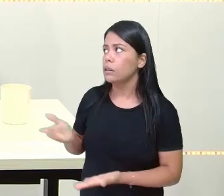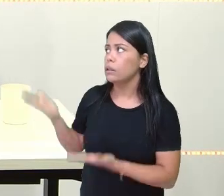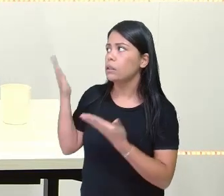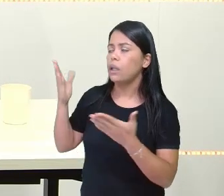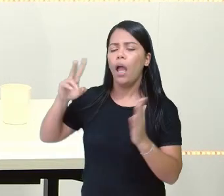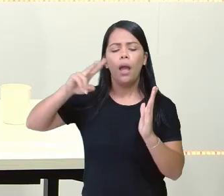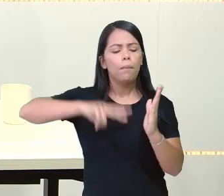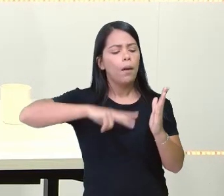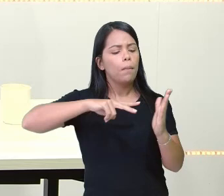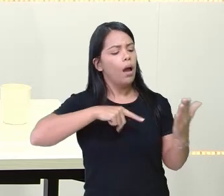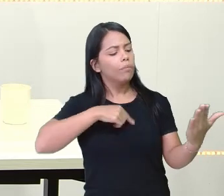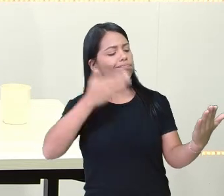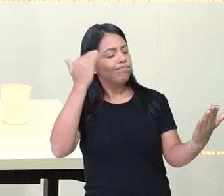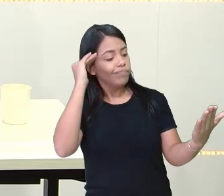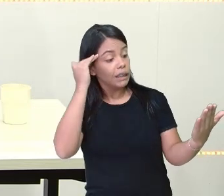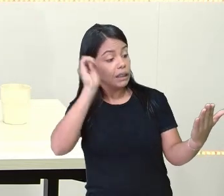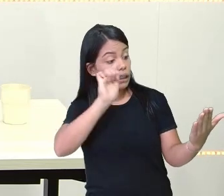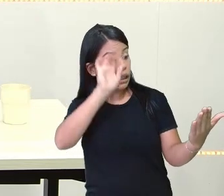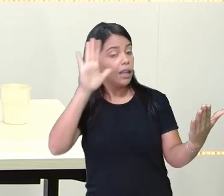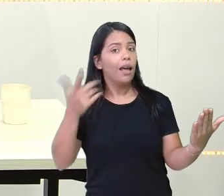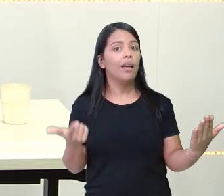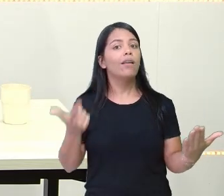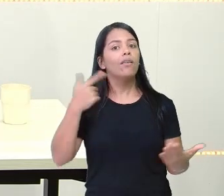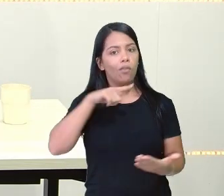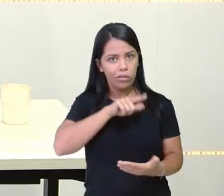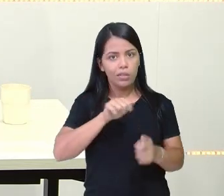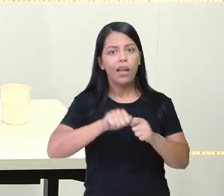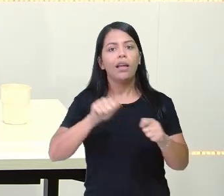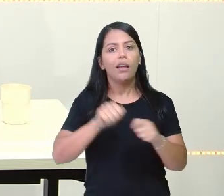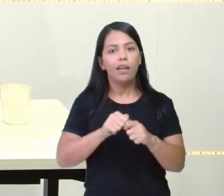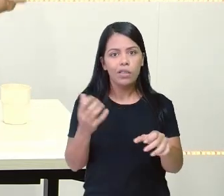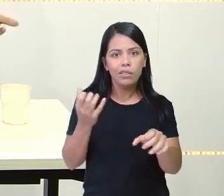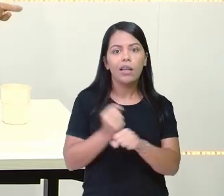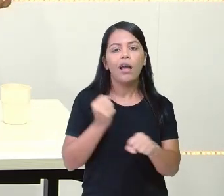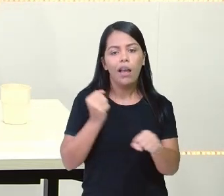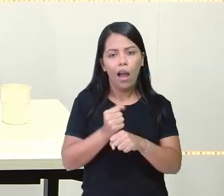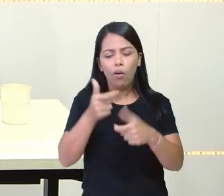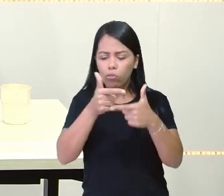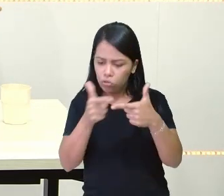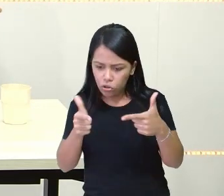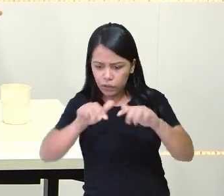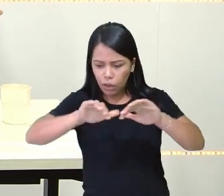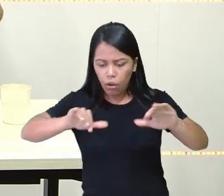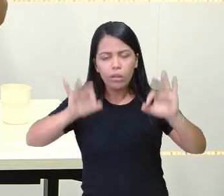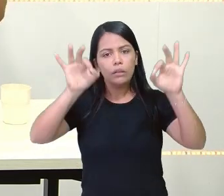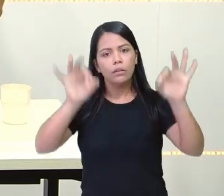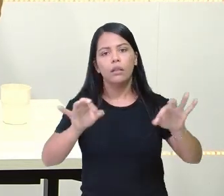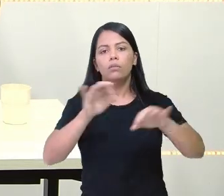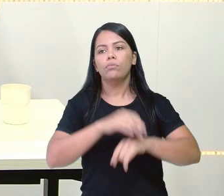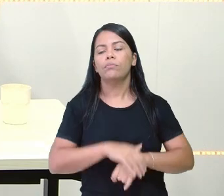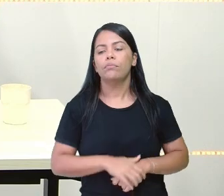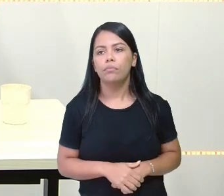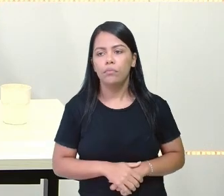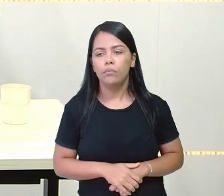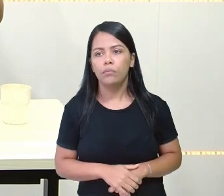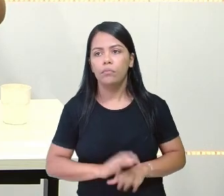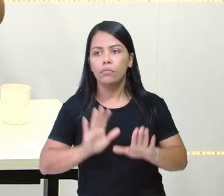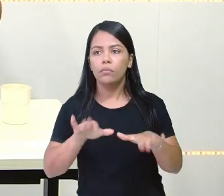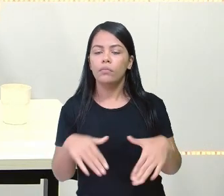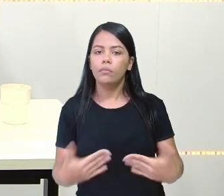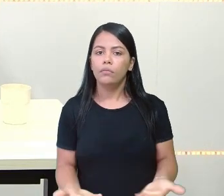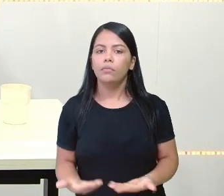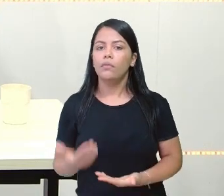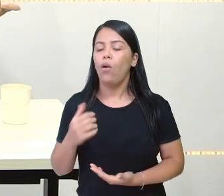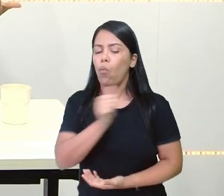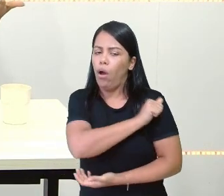o que ele está dizendo, a gente consegue fazer essa divisão, por exemplo, corretamente. Lázaro, ele já